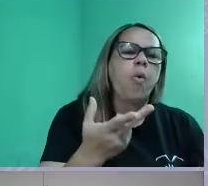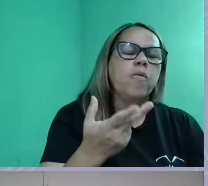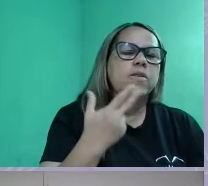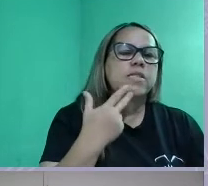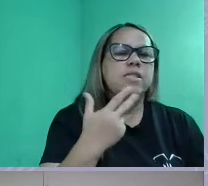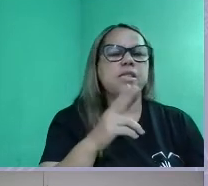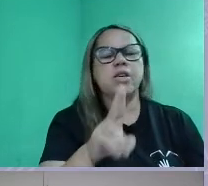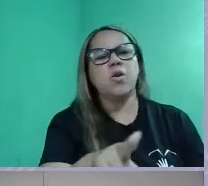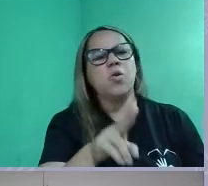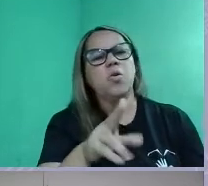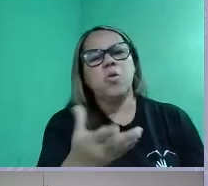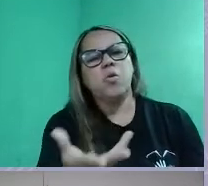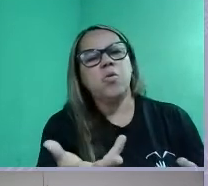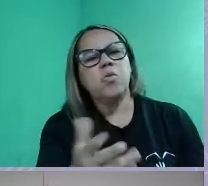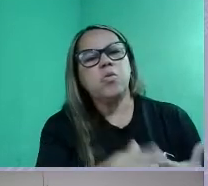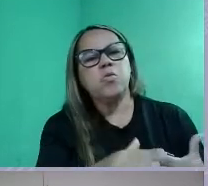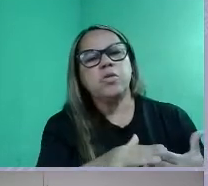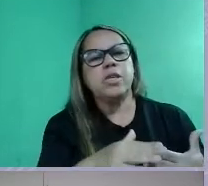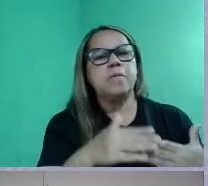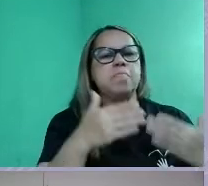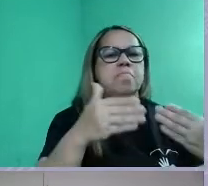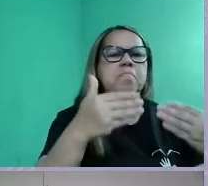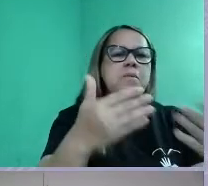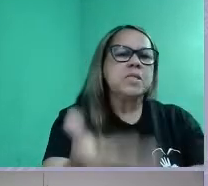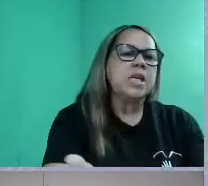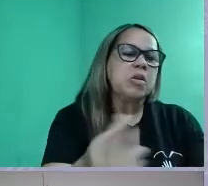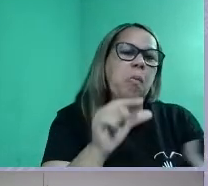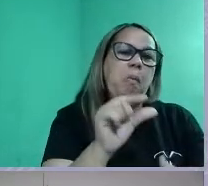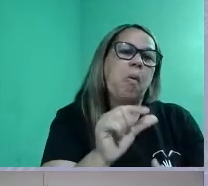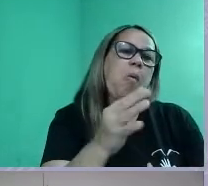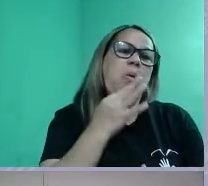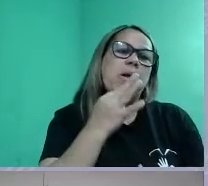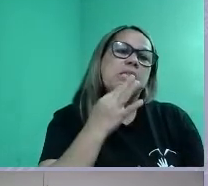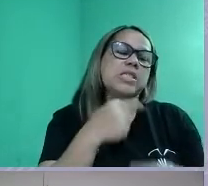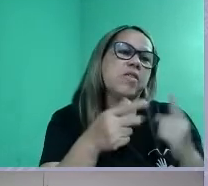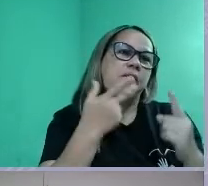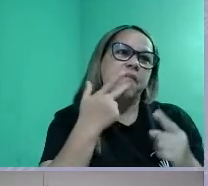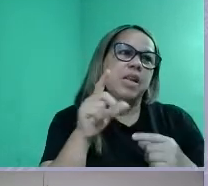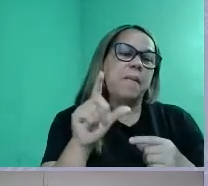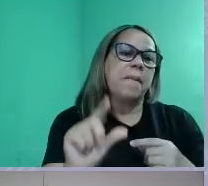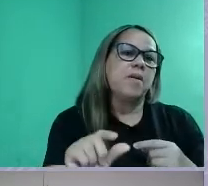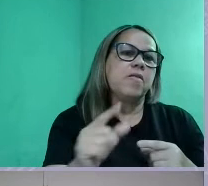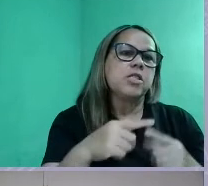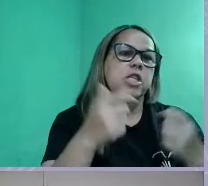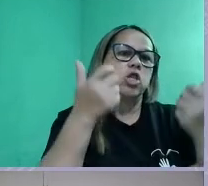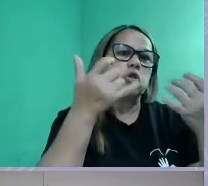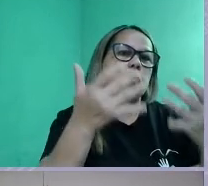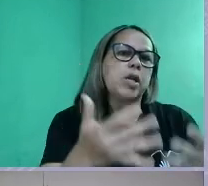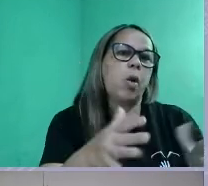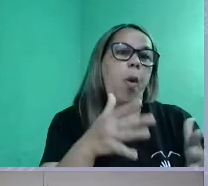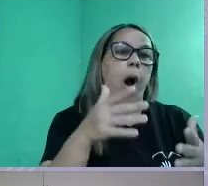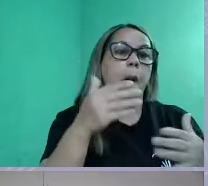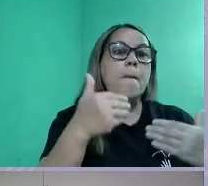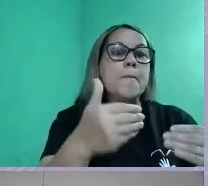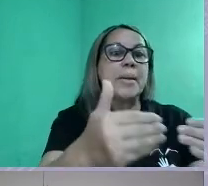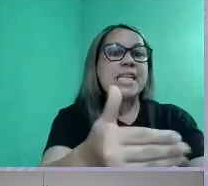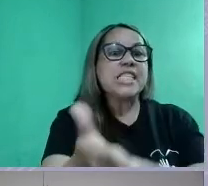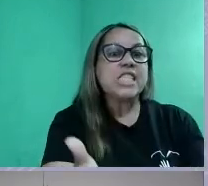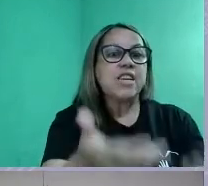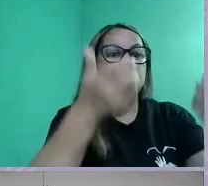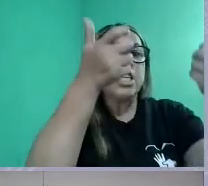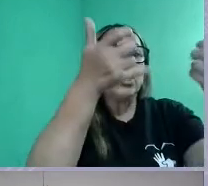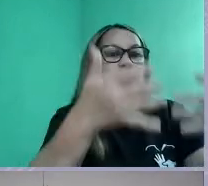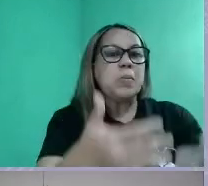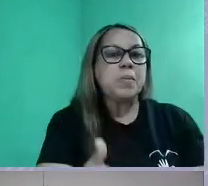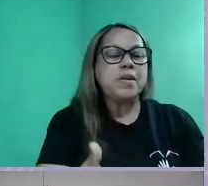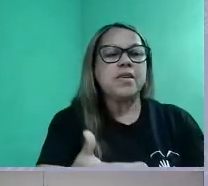um ministério que é pouco conhecido, ou que talvez se fale menos, aí você explica que ministério é esse. Quando você explica que ministério é